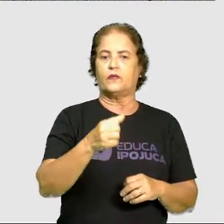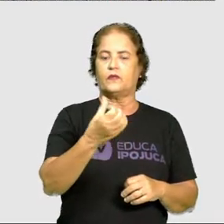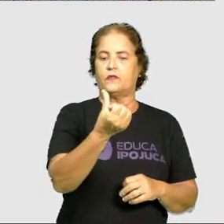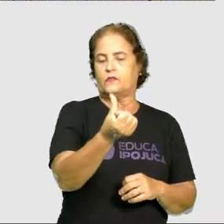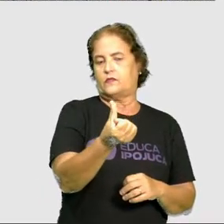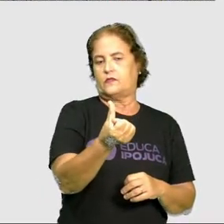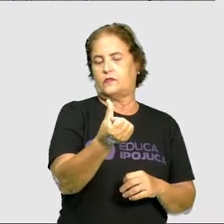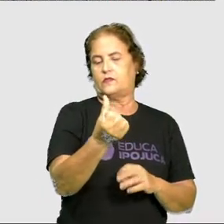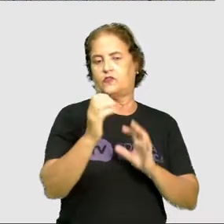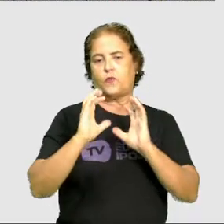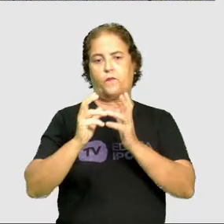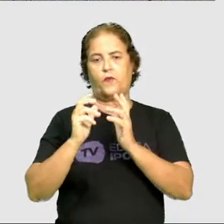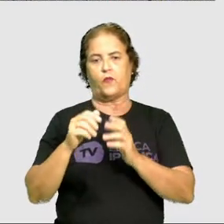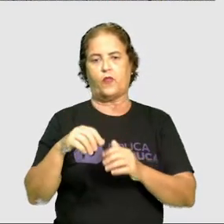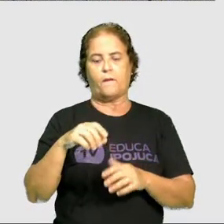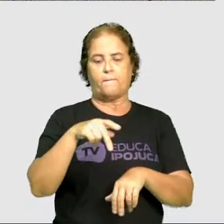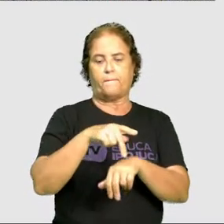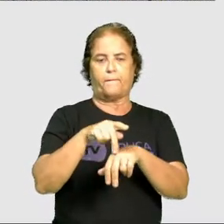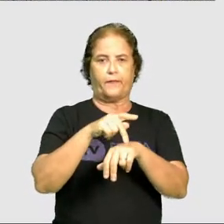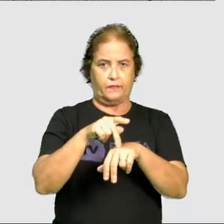bolas são pretas.